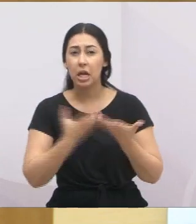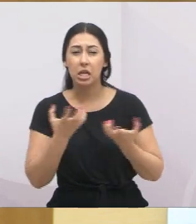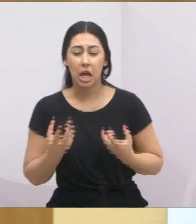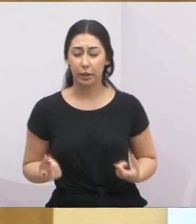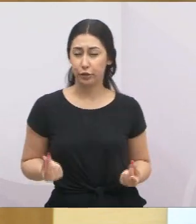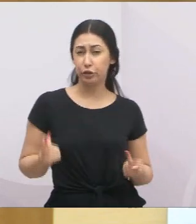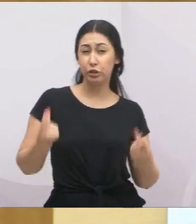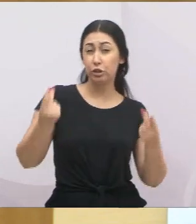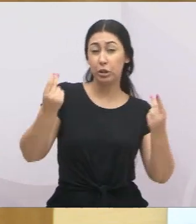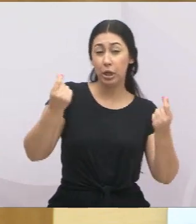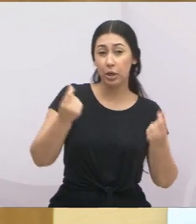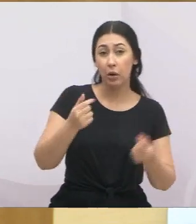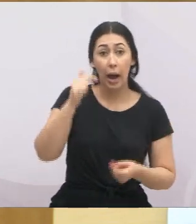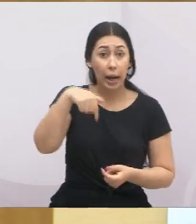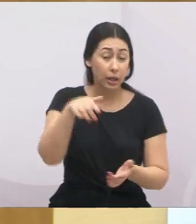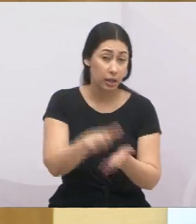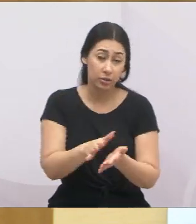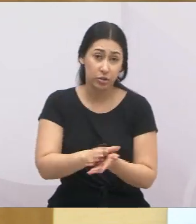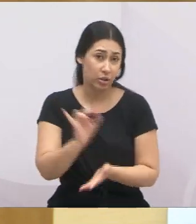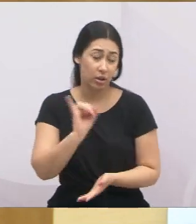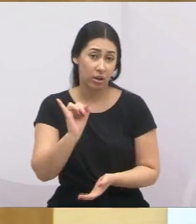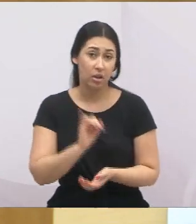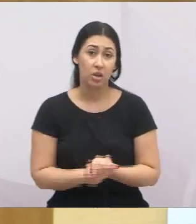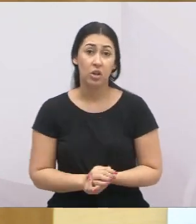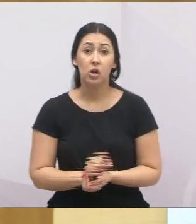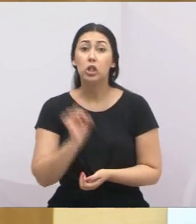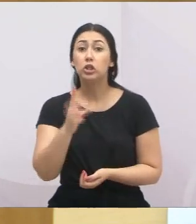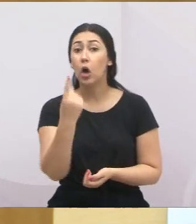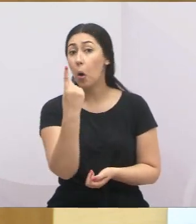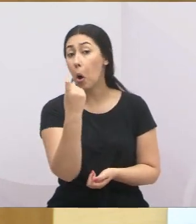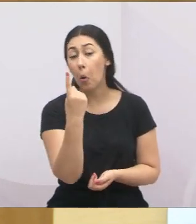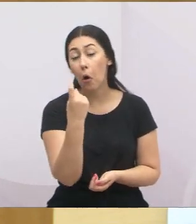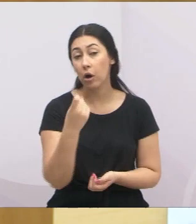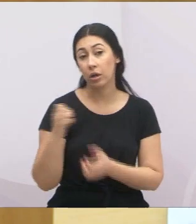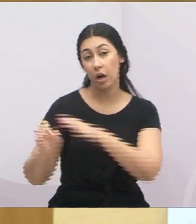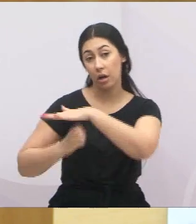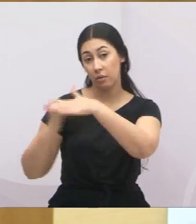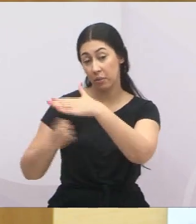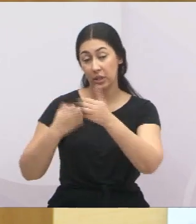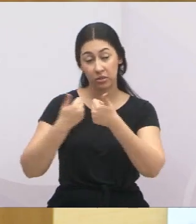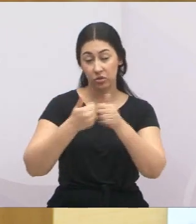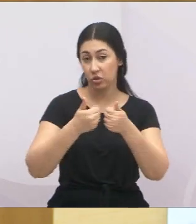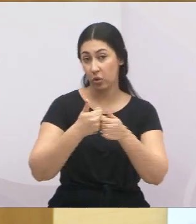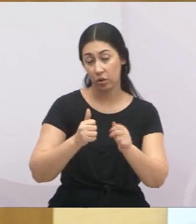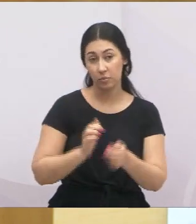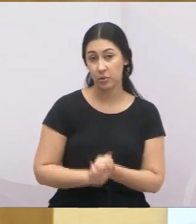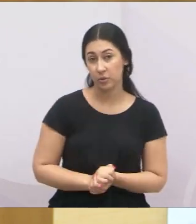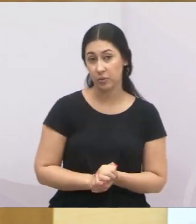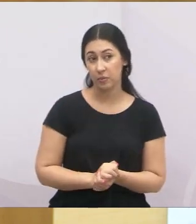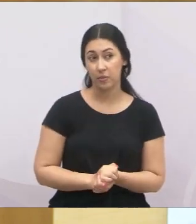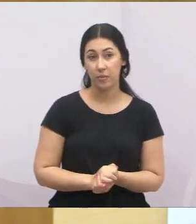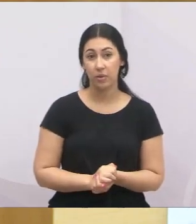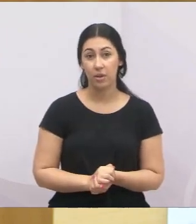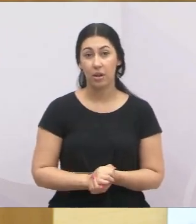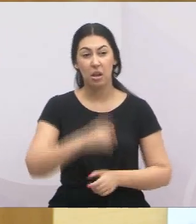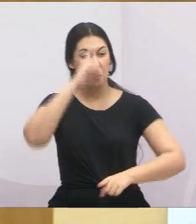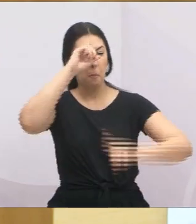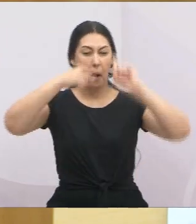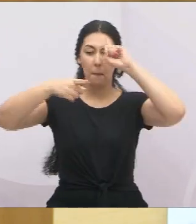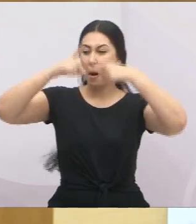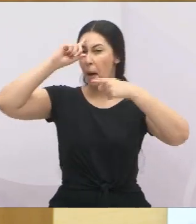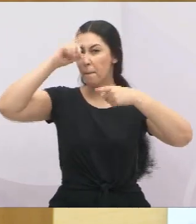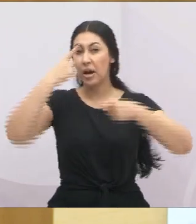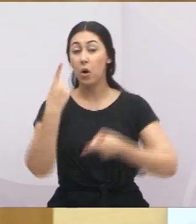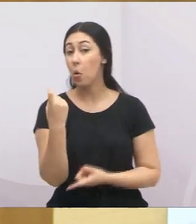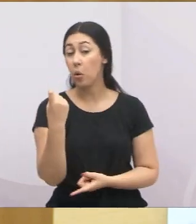é um cartel, não só aqui em Jacareí, mas em todo o estado de São Paulo, várias empresas aí que detêm esse monopólio,